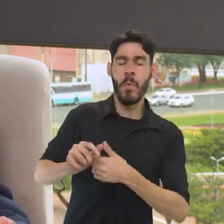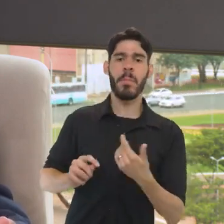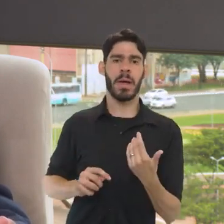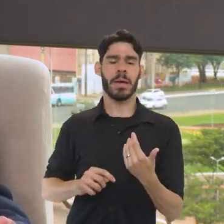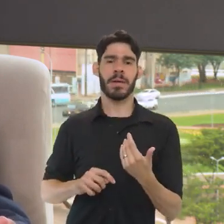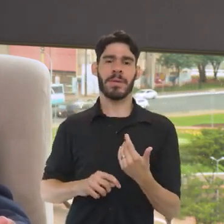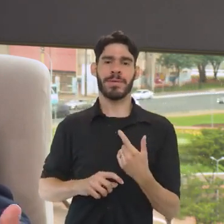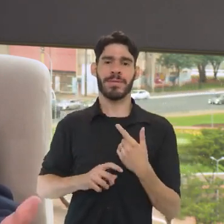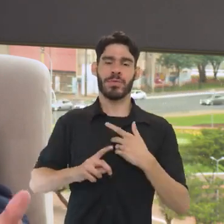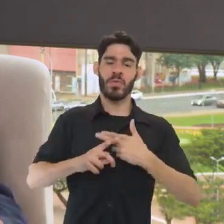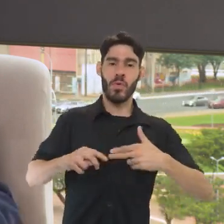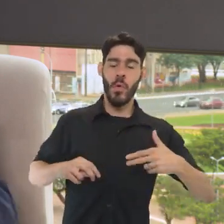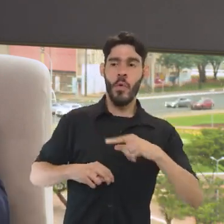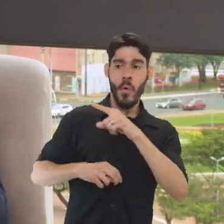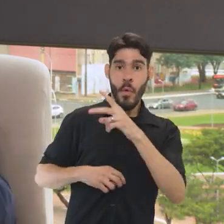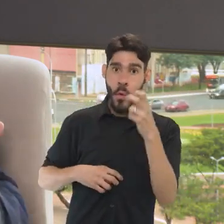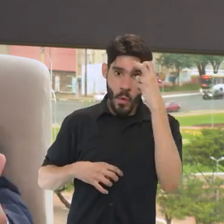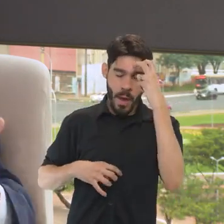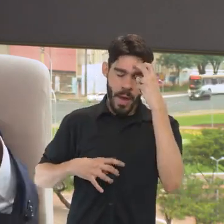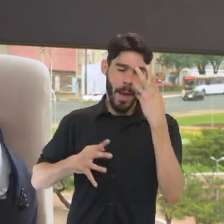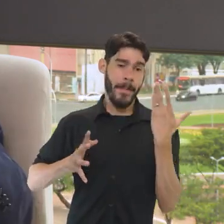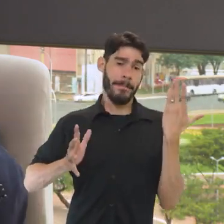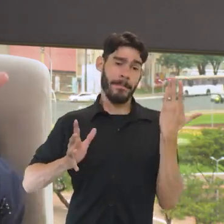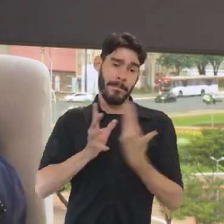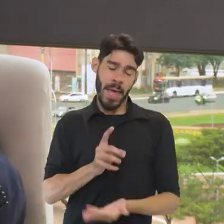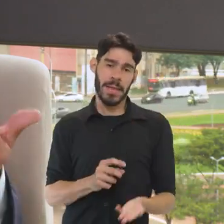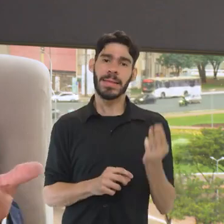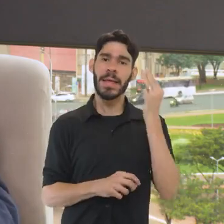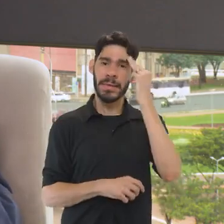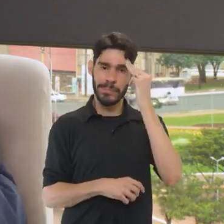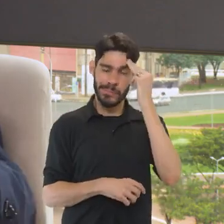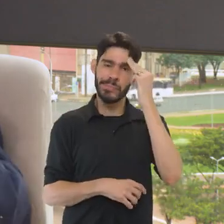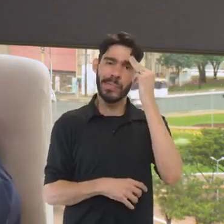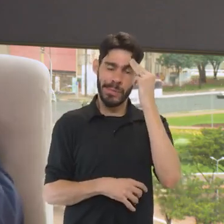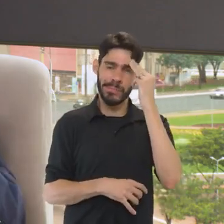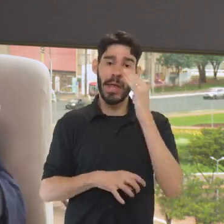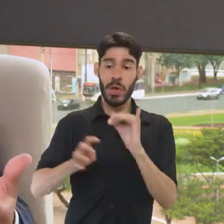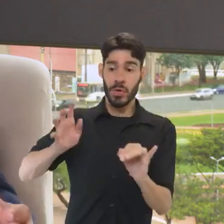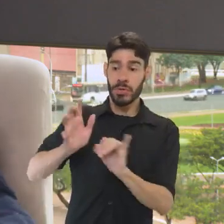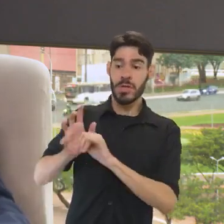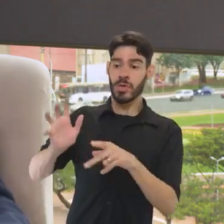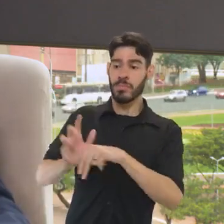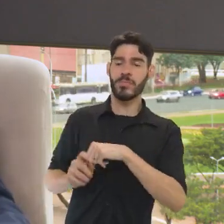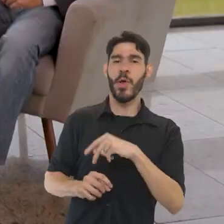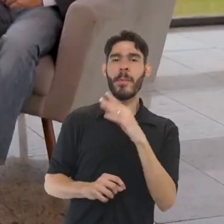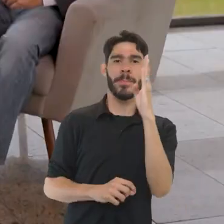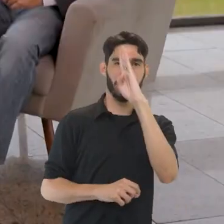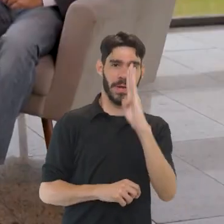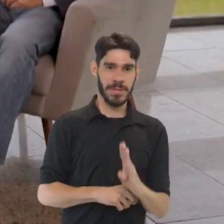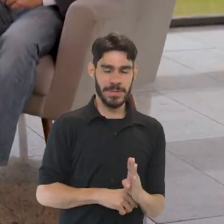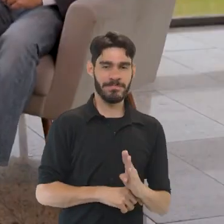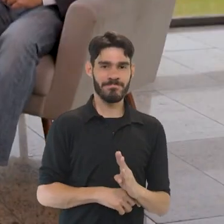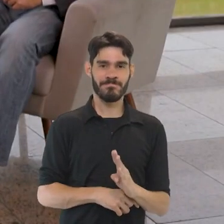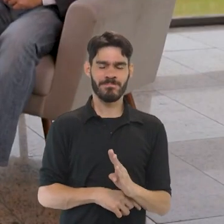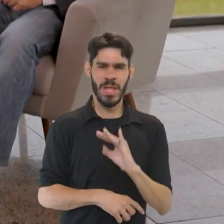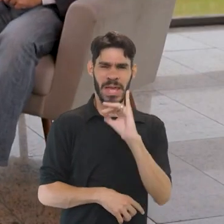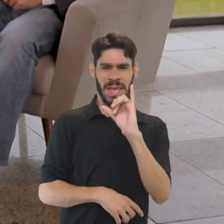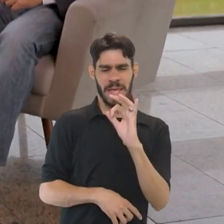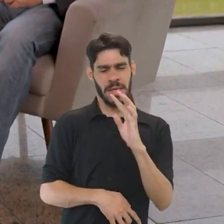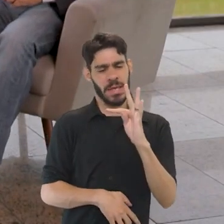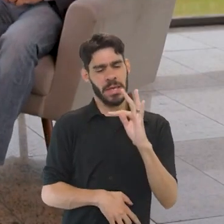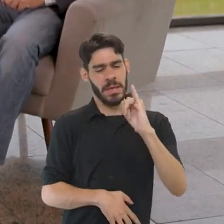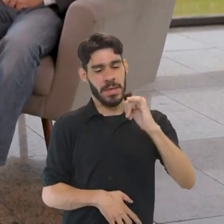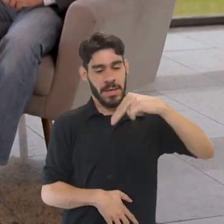roubado esse bem cultural, nós acabamos perdendo memória, nós perdemos a identidade do próprio país. A Interpol